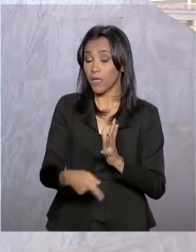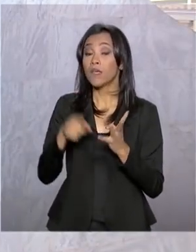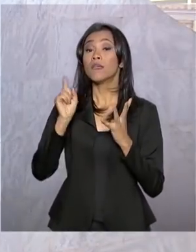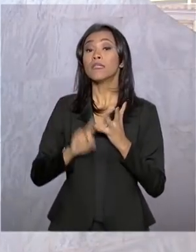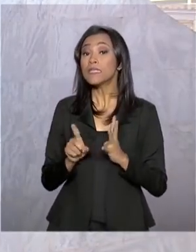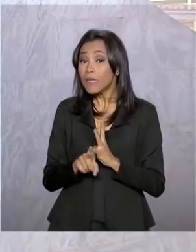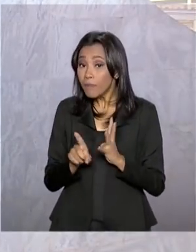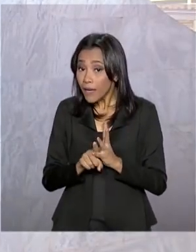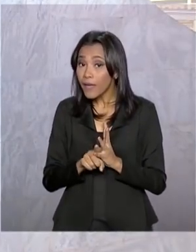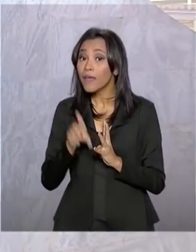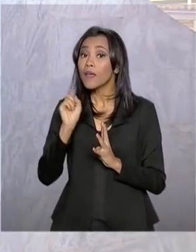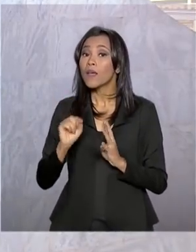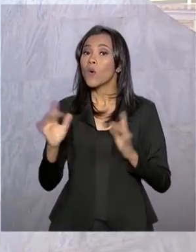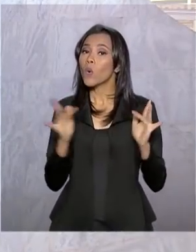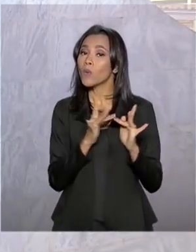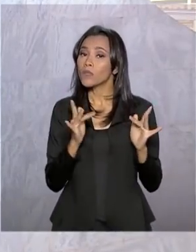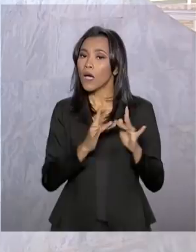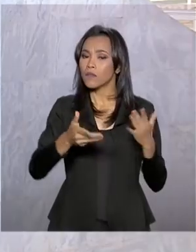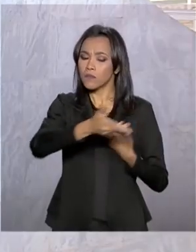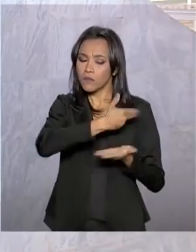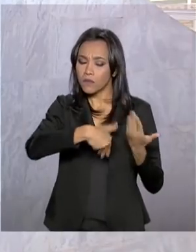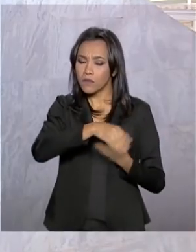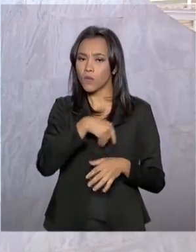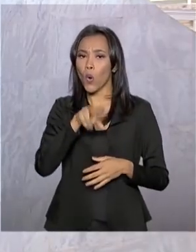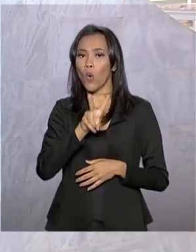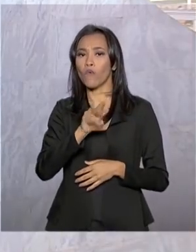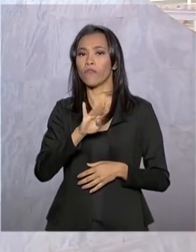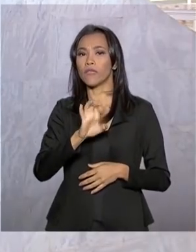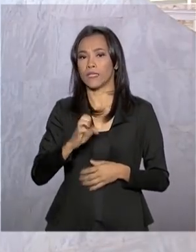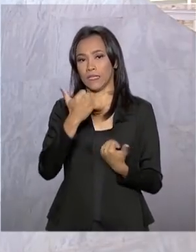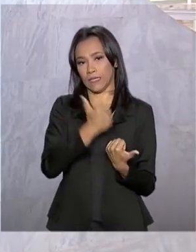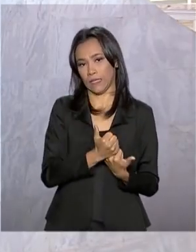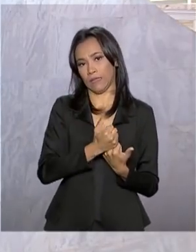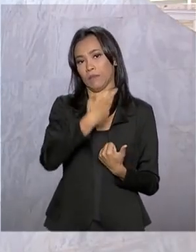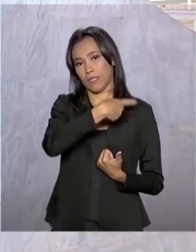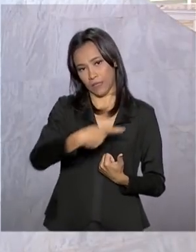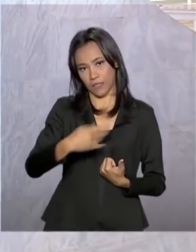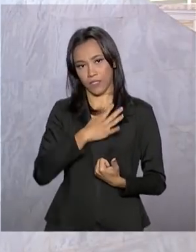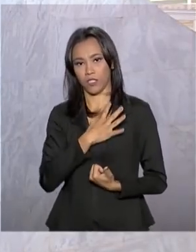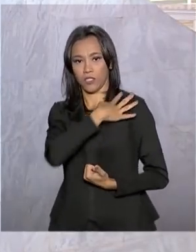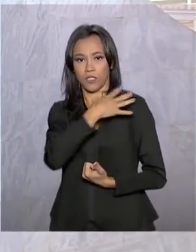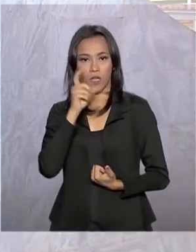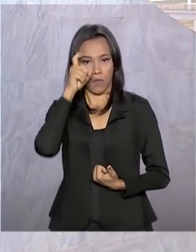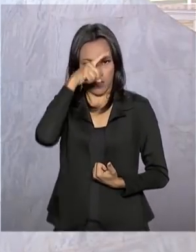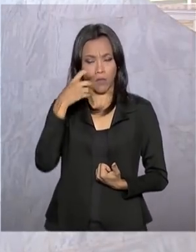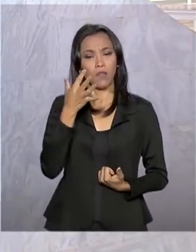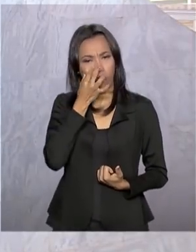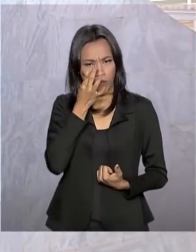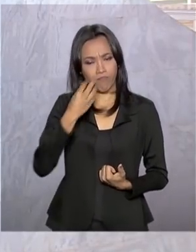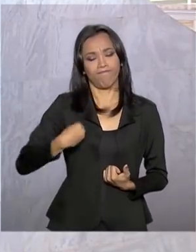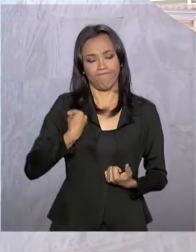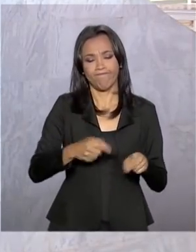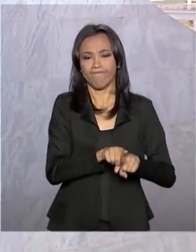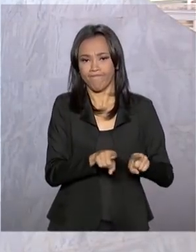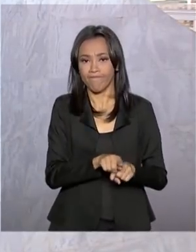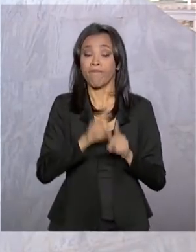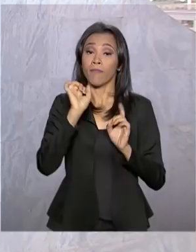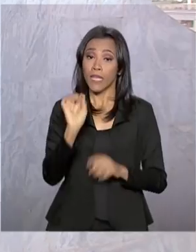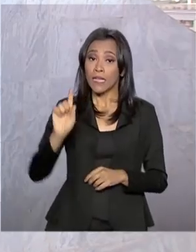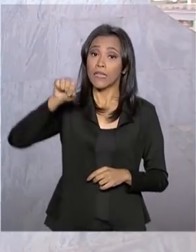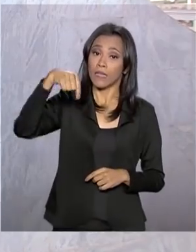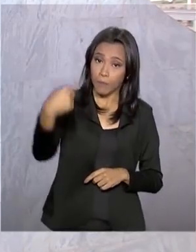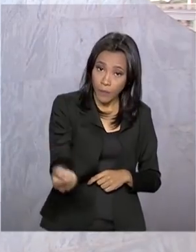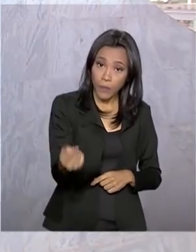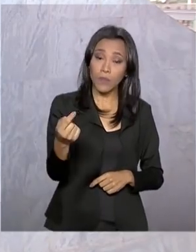do presidente com o vice-presidente Hamilton Mourão, que estava no café da manhã com jornalistas. Em seguida, o